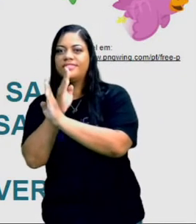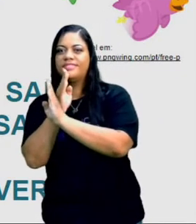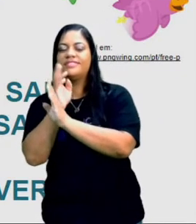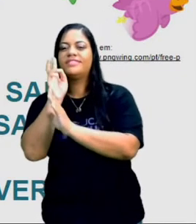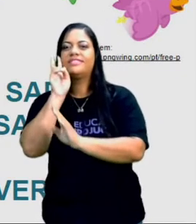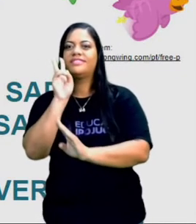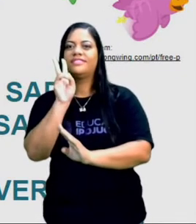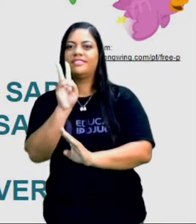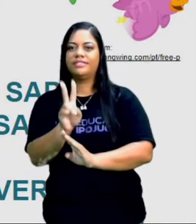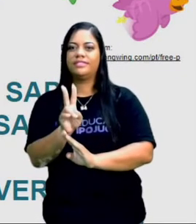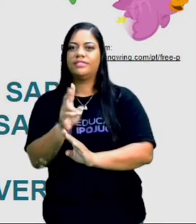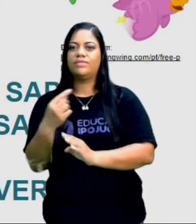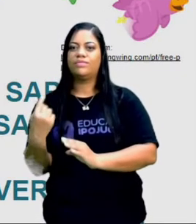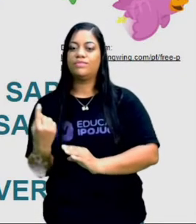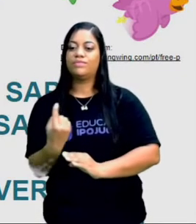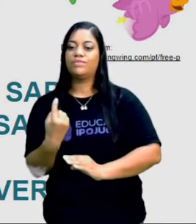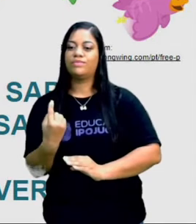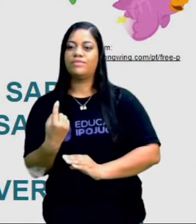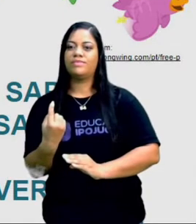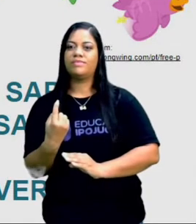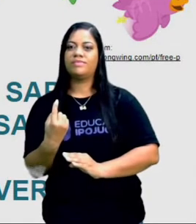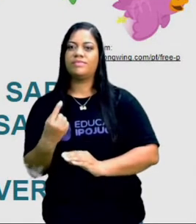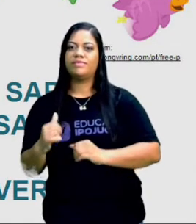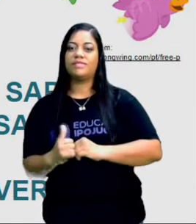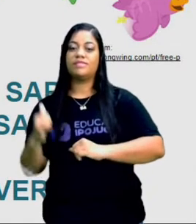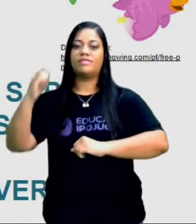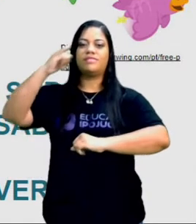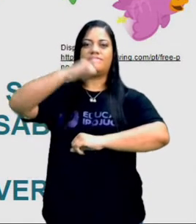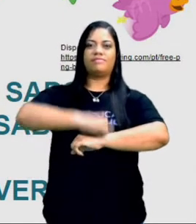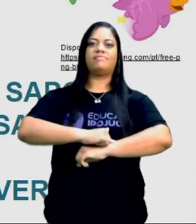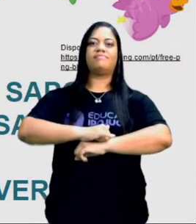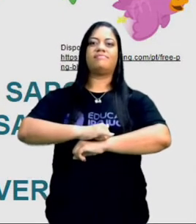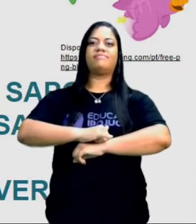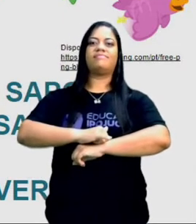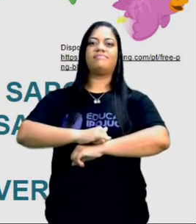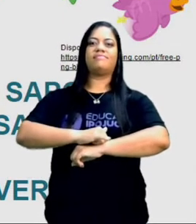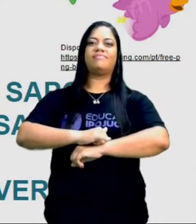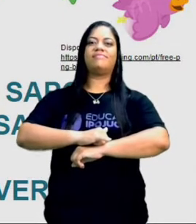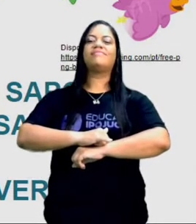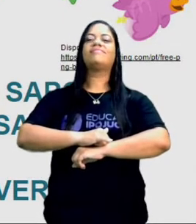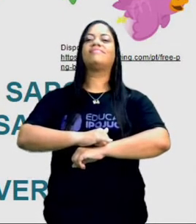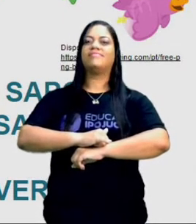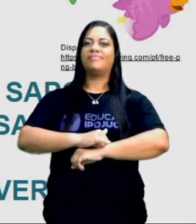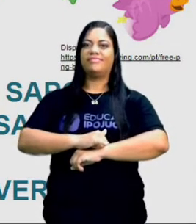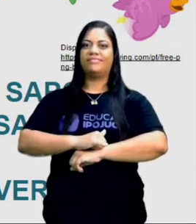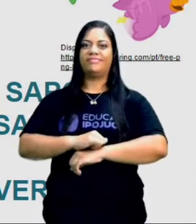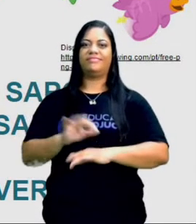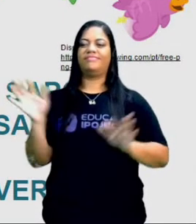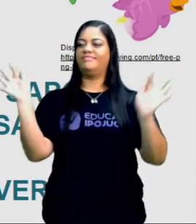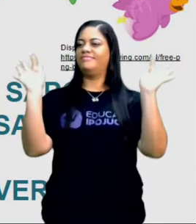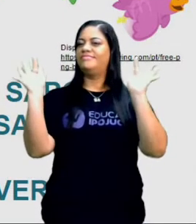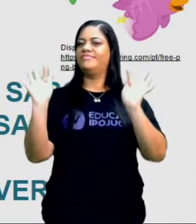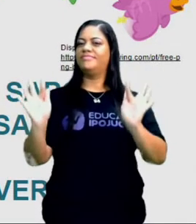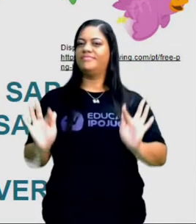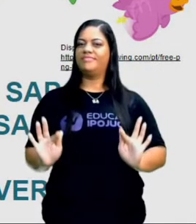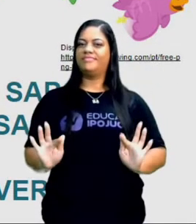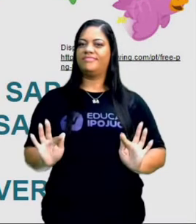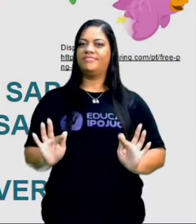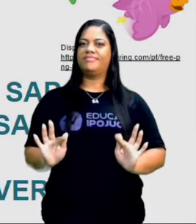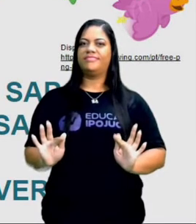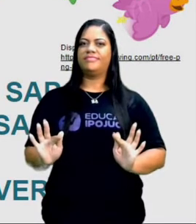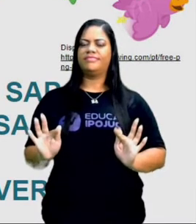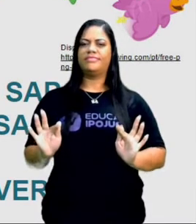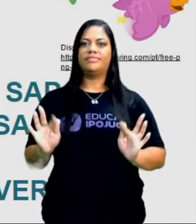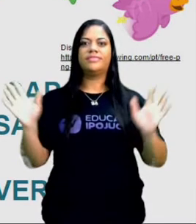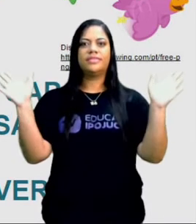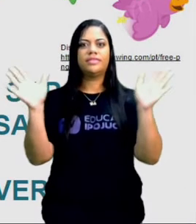estava sozinho, deu um pulo e saltou da viola, todo contente. As